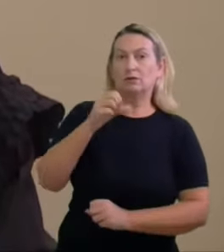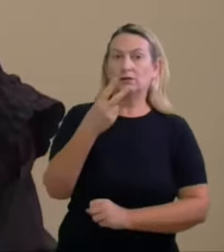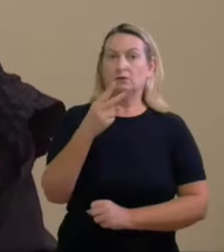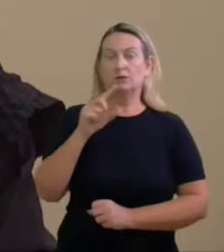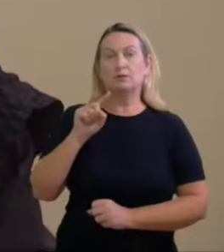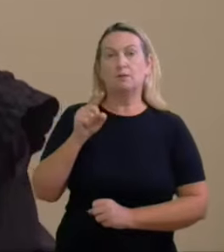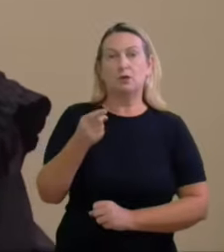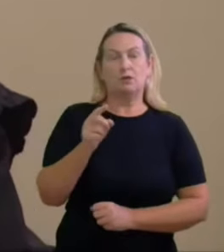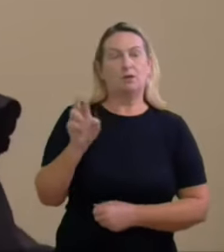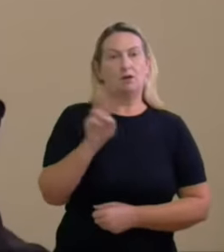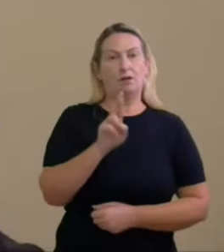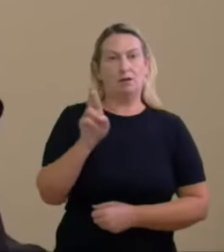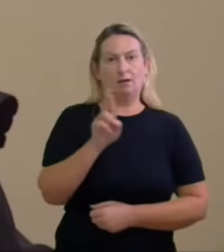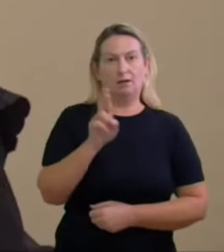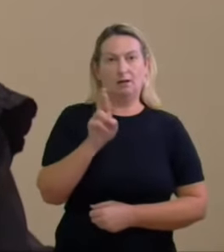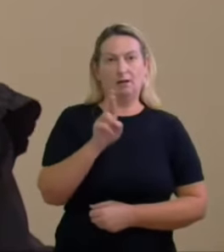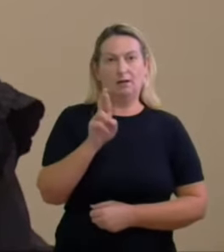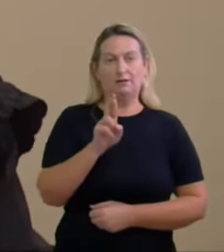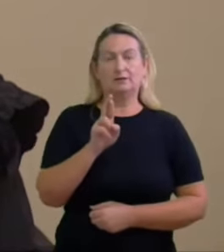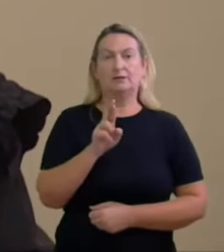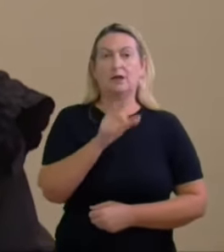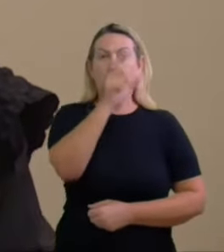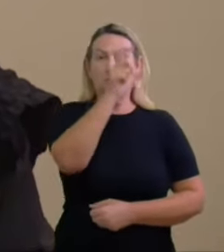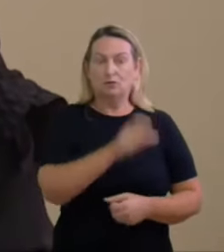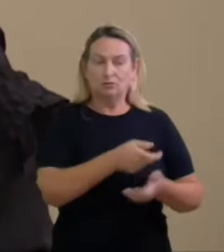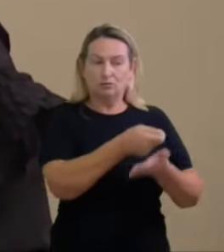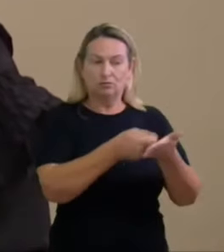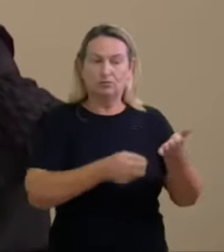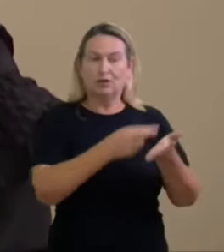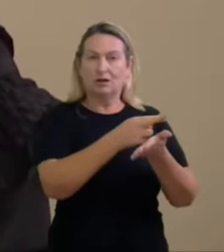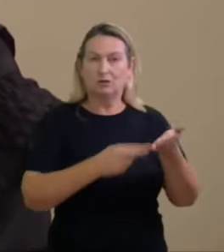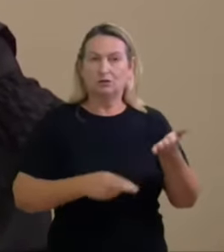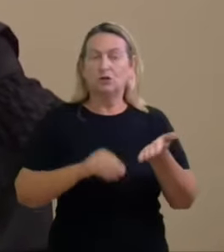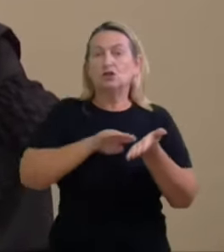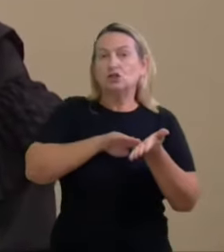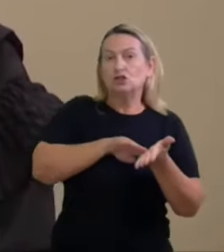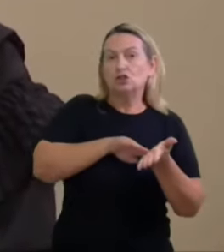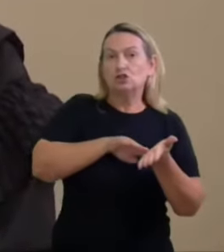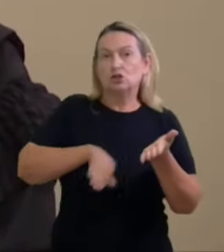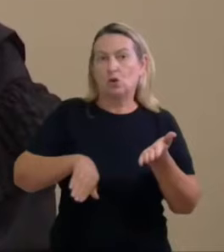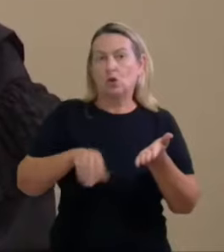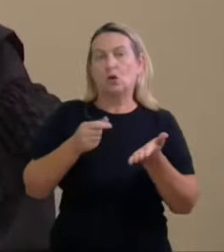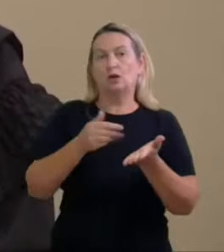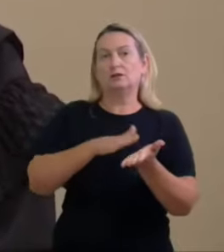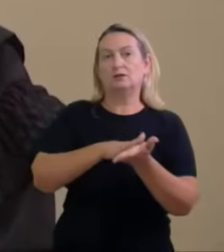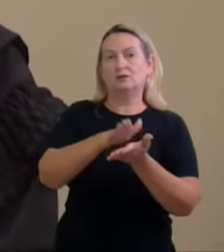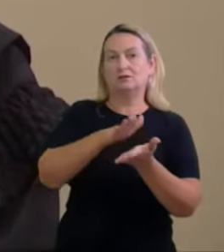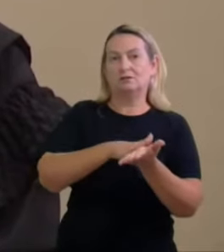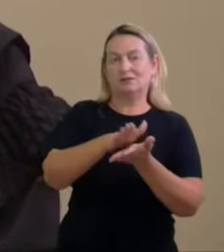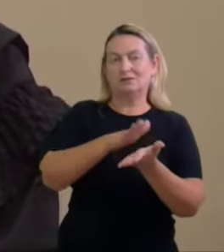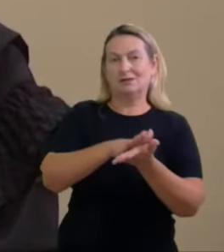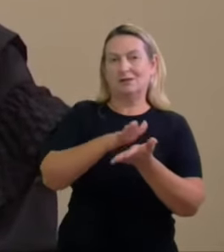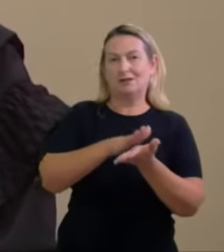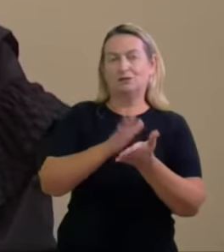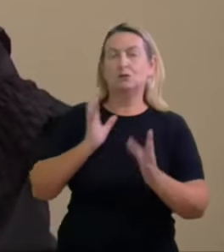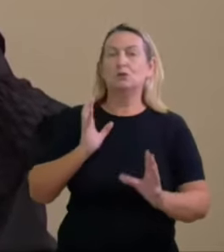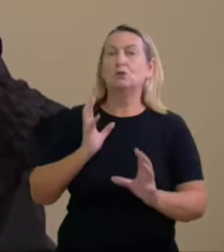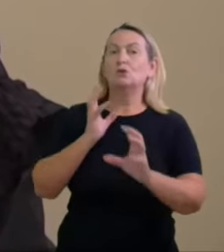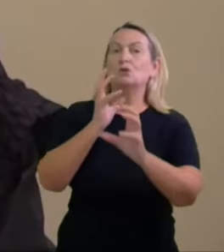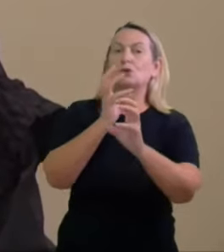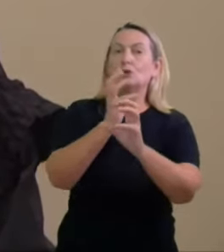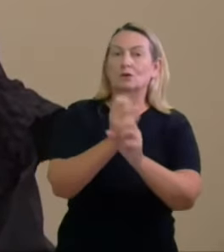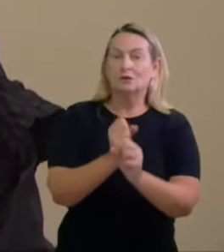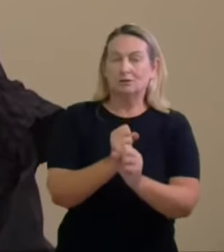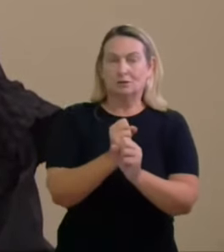e o relator expressamente excluiu esses gastos do cúmpito total dos